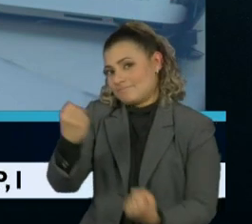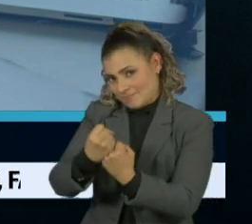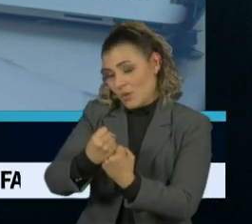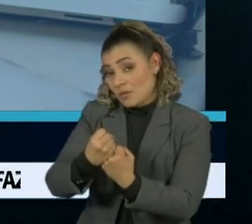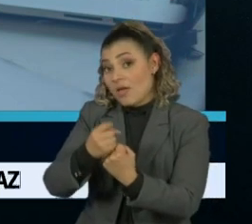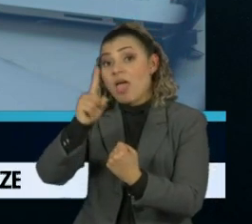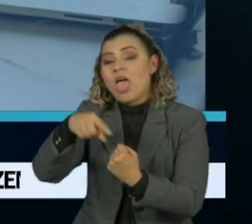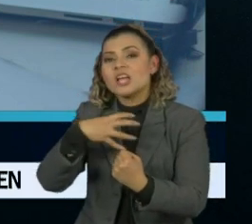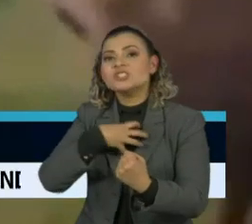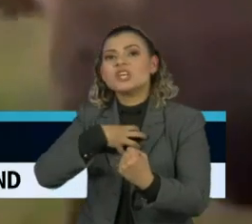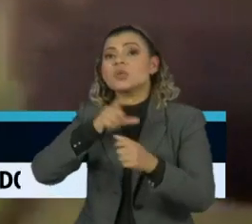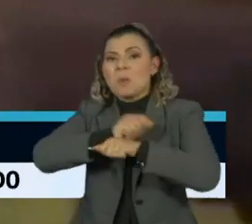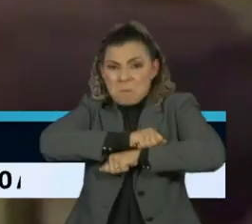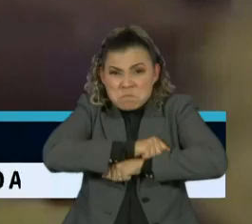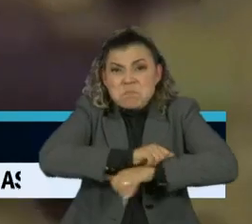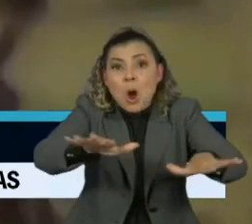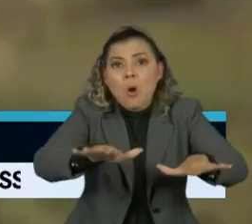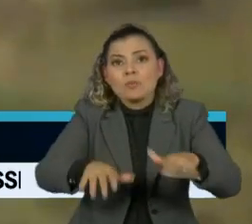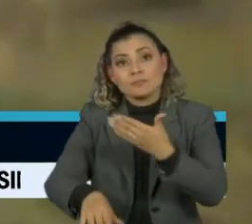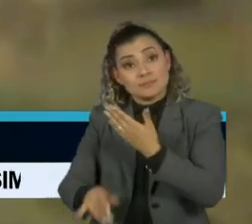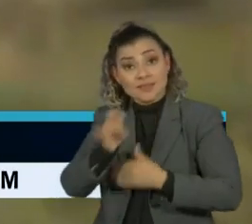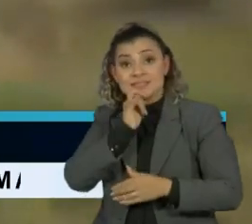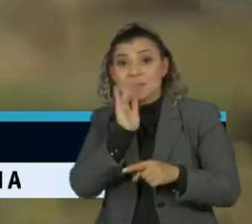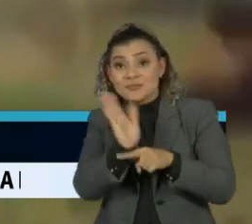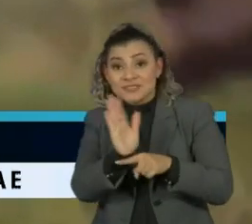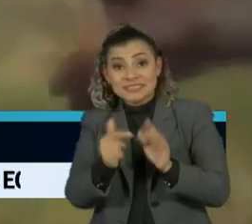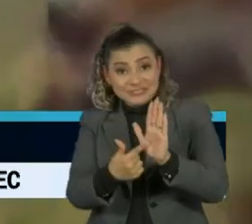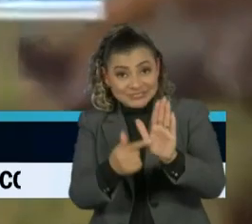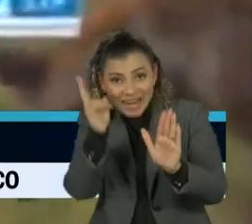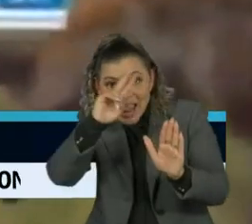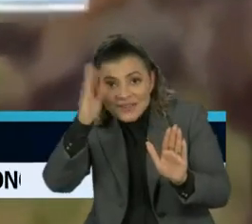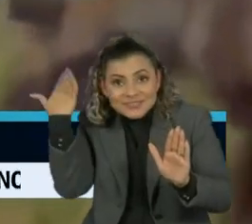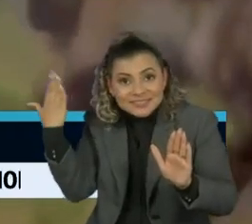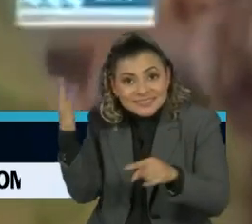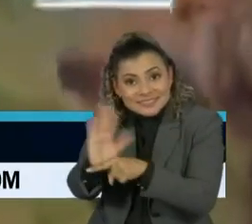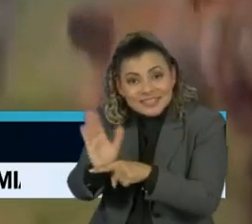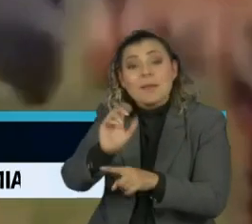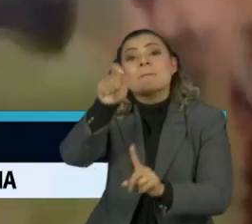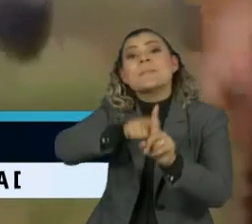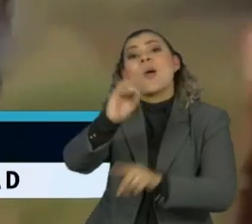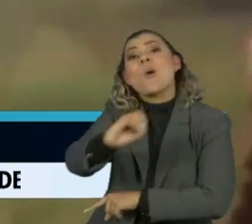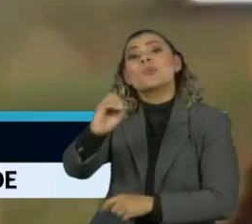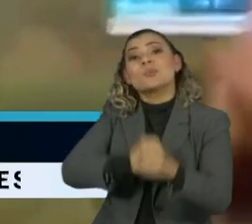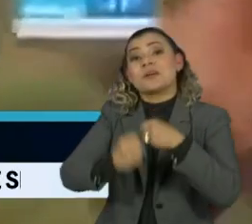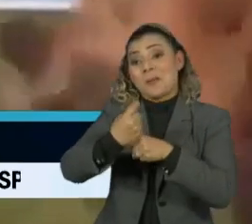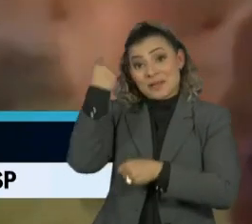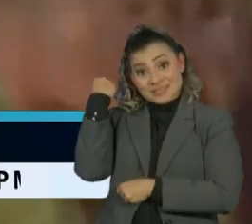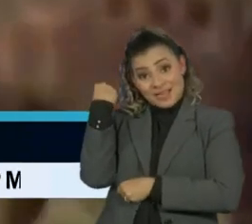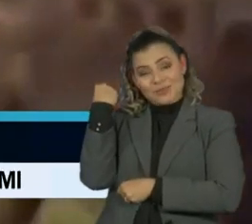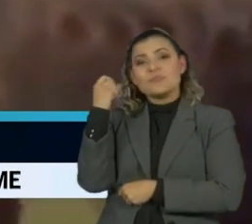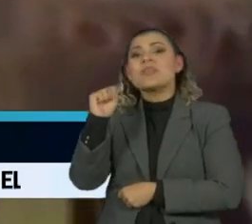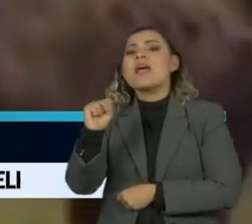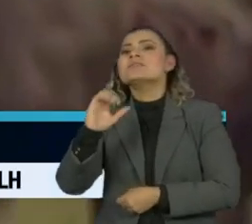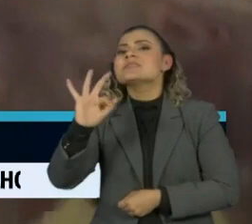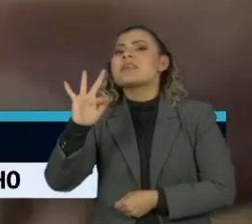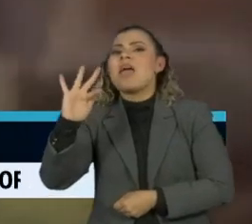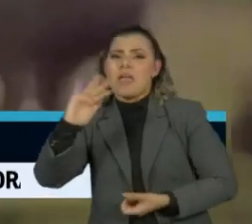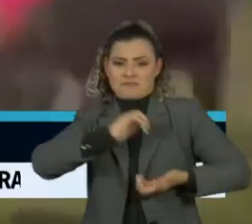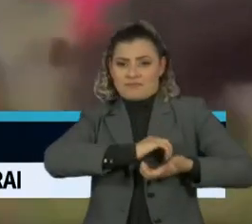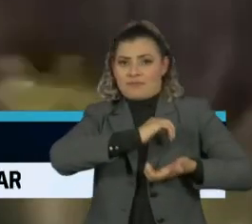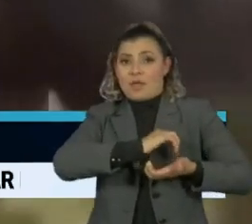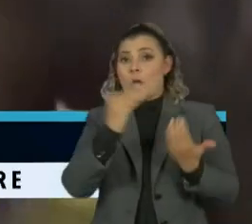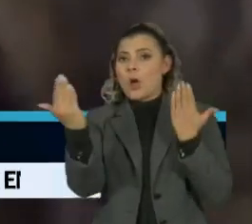É o efeito manada. Um dos exemplos desta ação é o vídeo divulgado em outubro do ano passado, em que o STF é